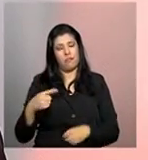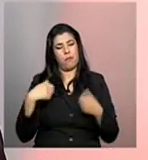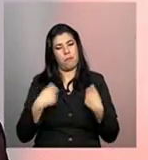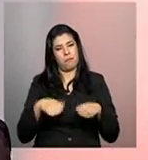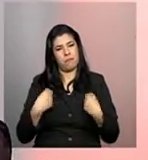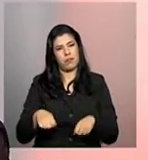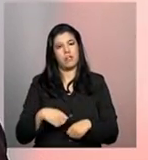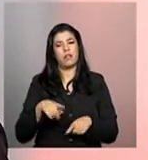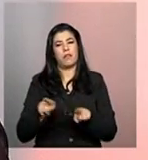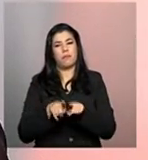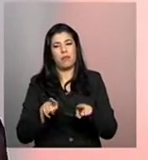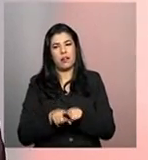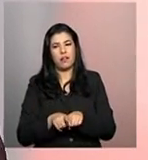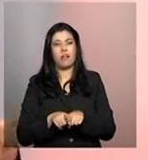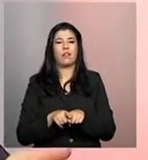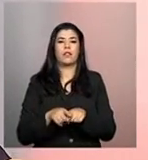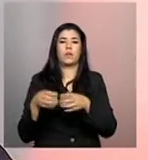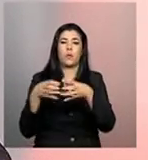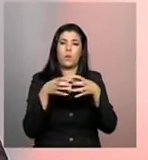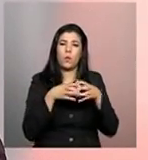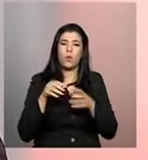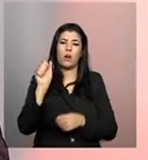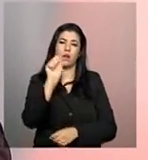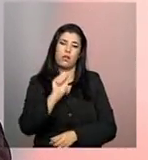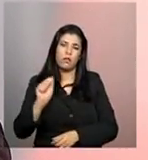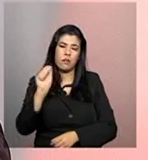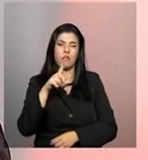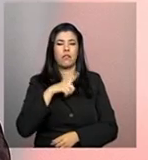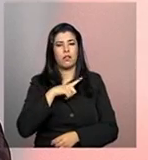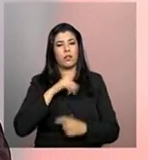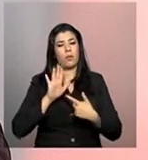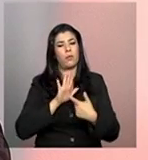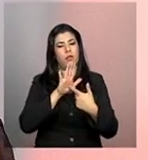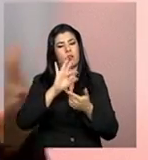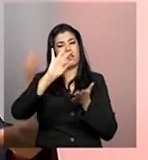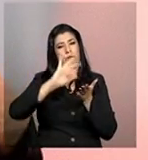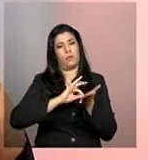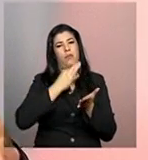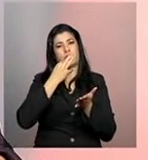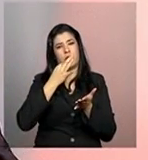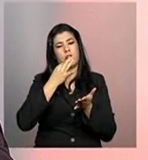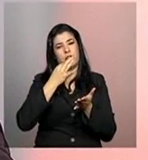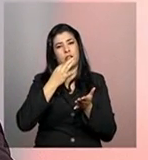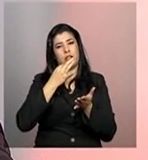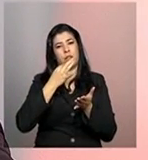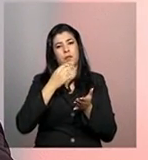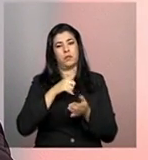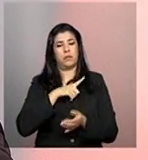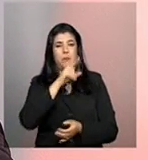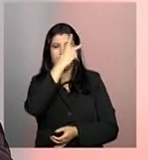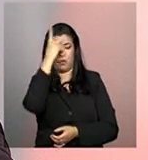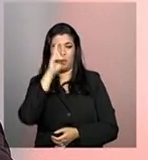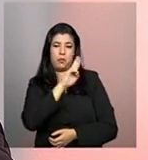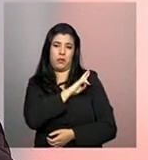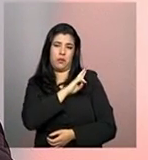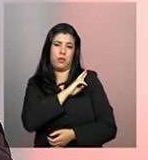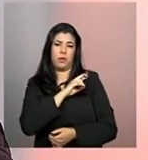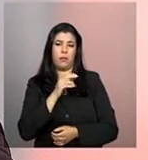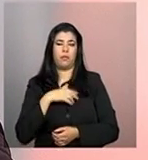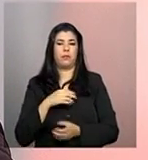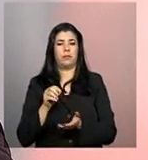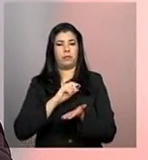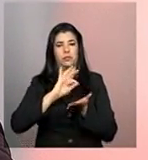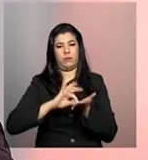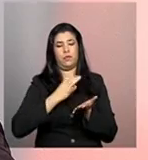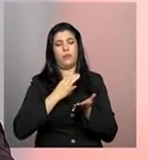para cada entidade, para cada oferta que essa entidade declarar dentro do cadastro, quer dizer, que o gestor estiver coletado dentro do cadastro. E quem